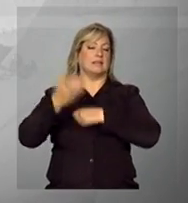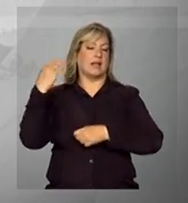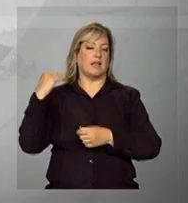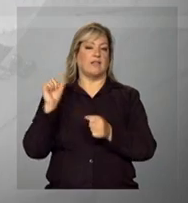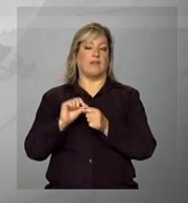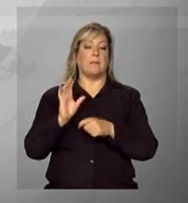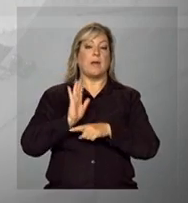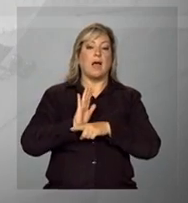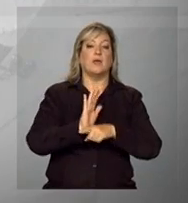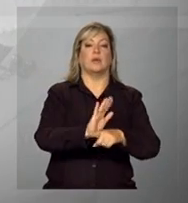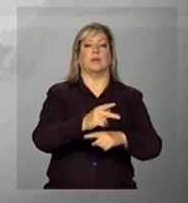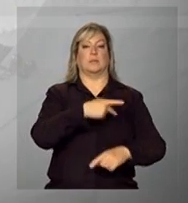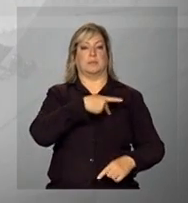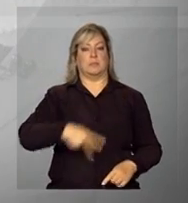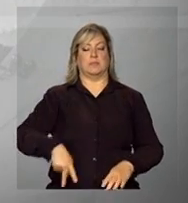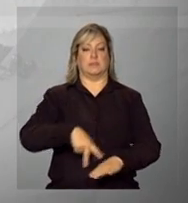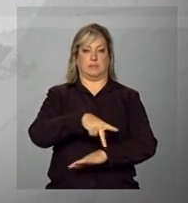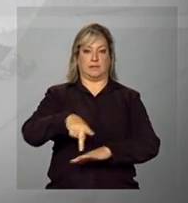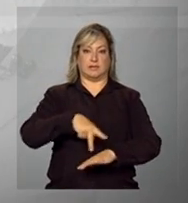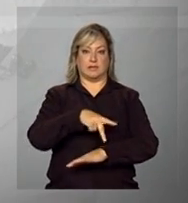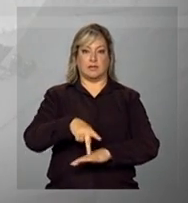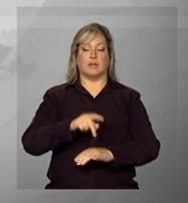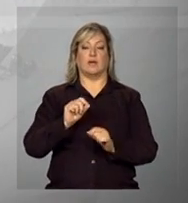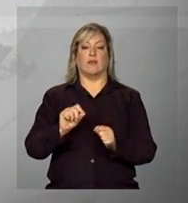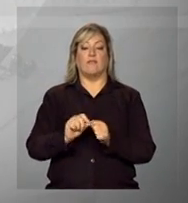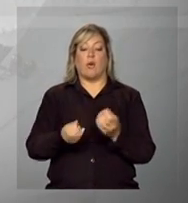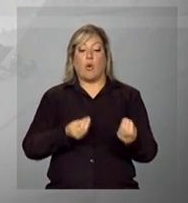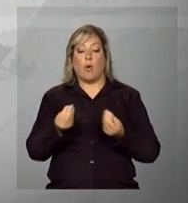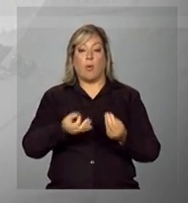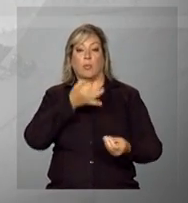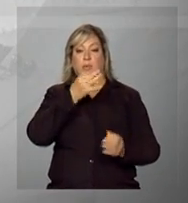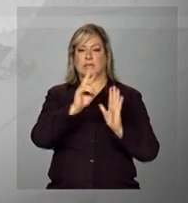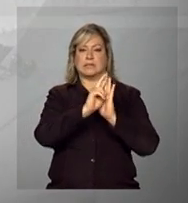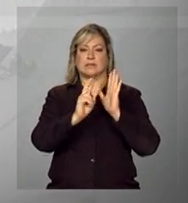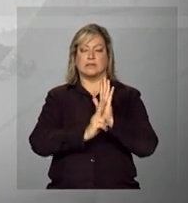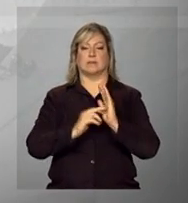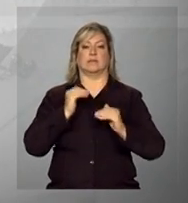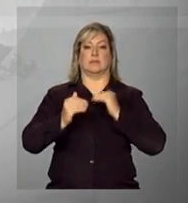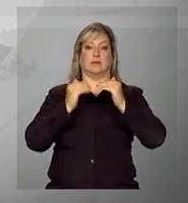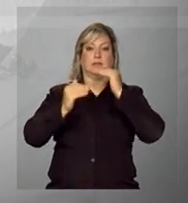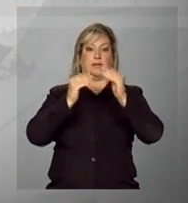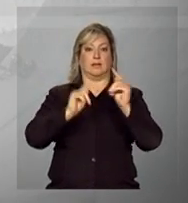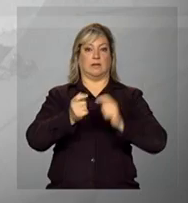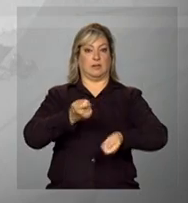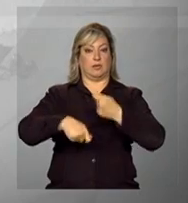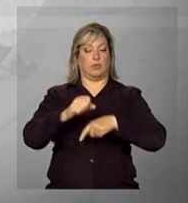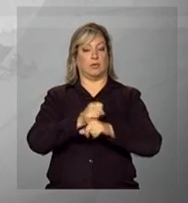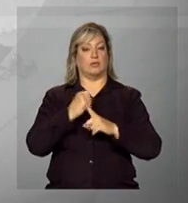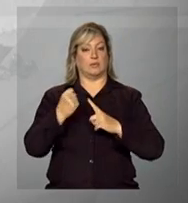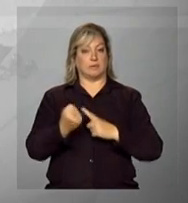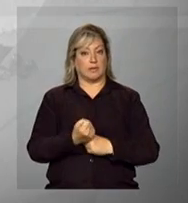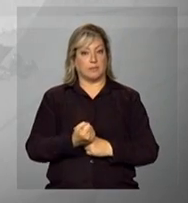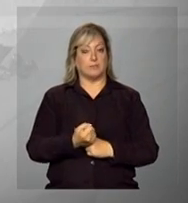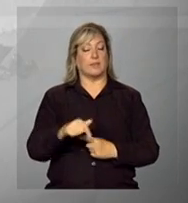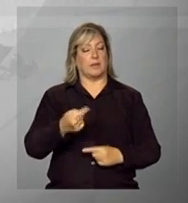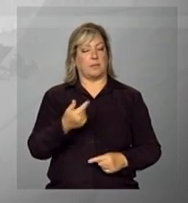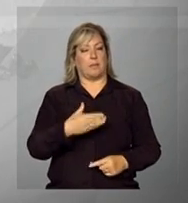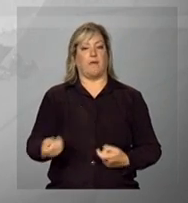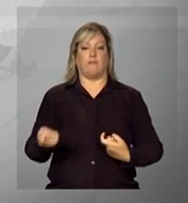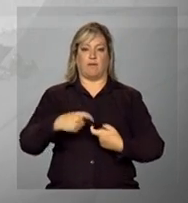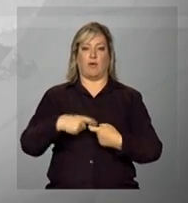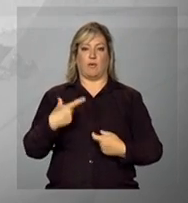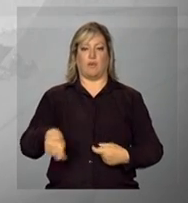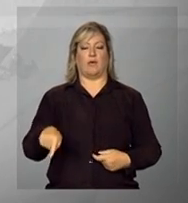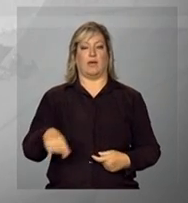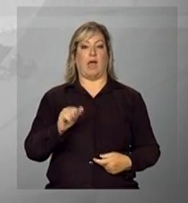assessorar a presidência da República na formulação de diretrizes para o desenvolvimento econômico e social. E daqui a pouco a gente